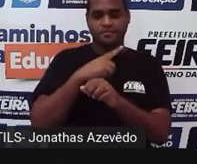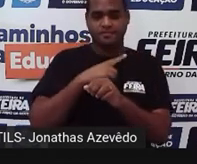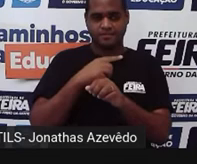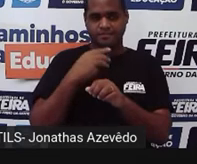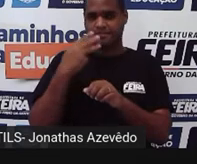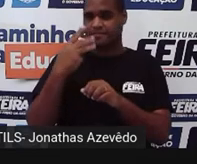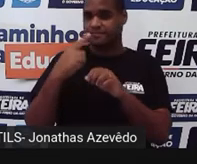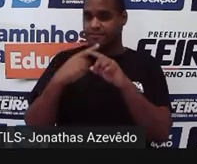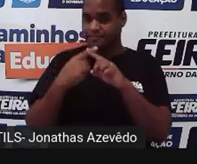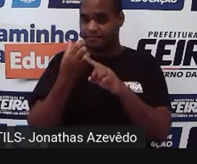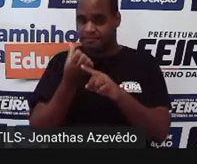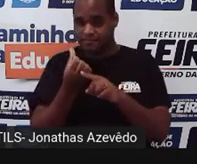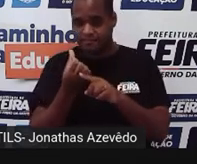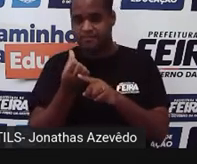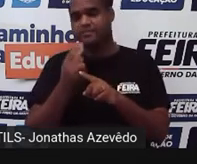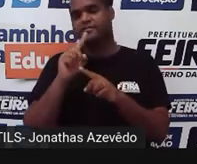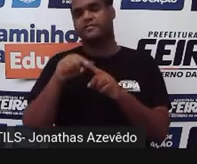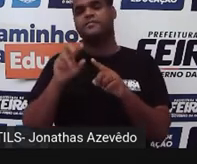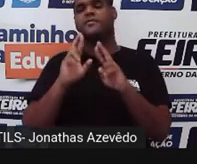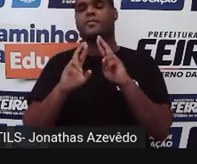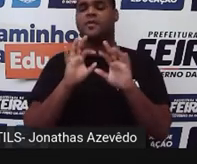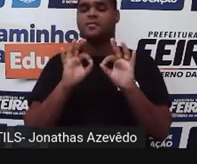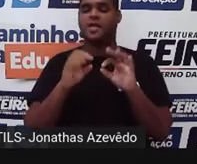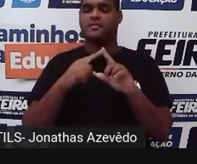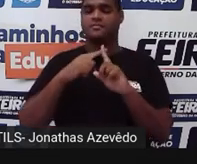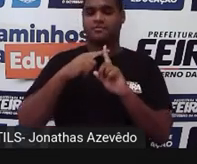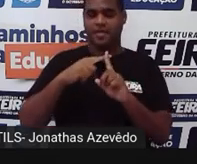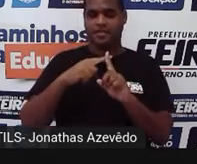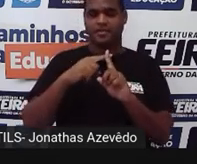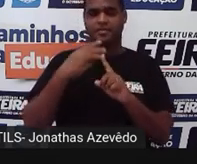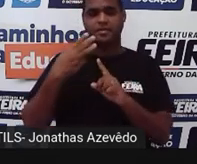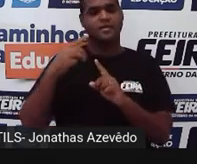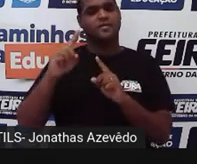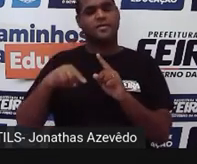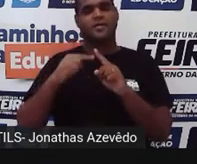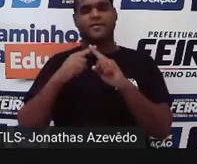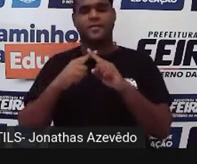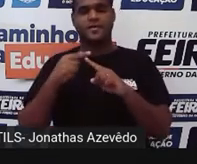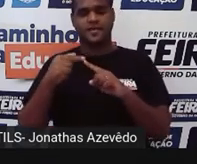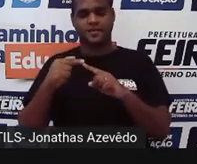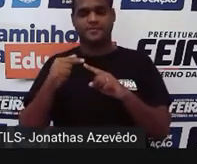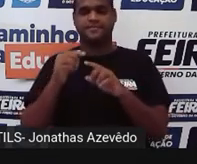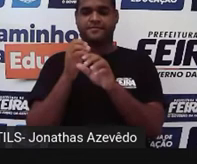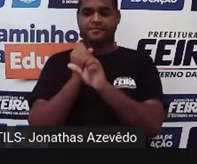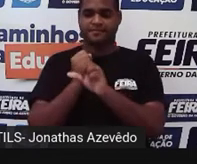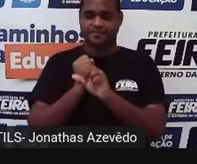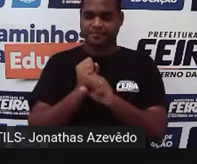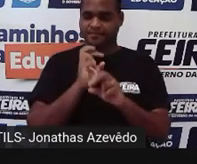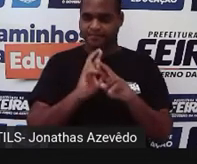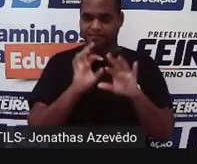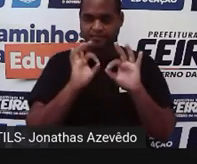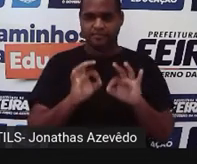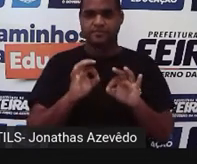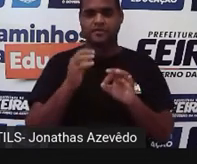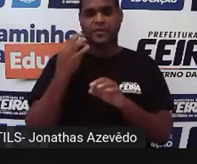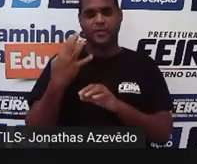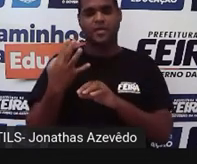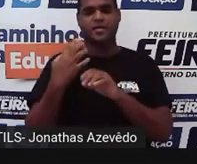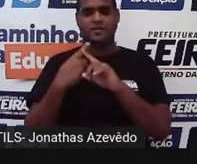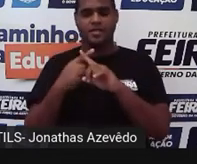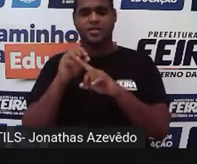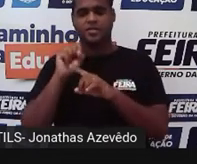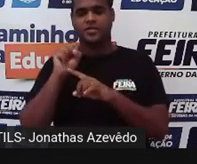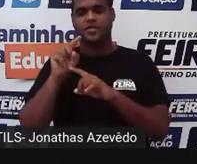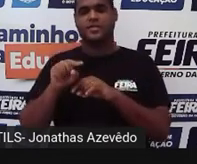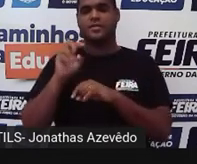vezes 6, o resultado mais. 3 vezes 7, o resultado mais. 4 vezes 8